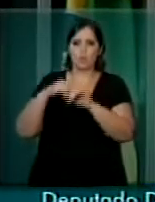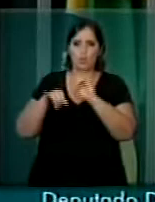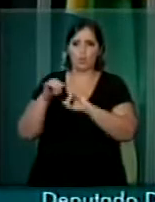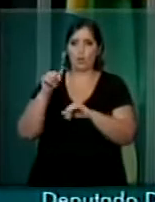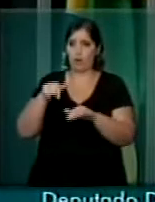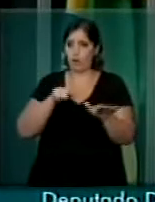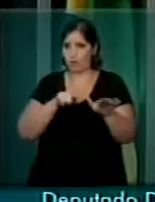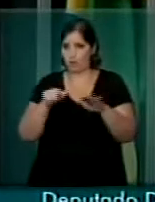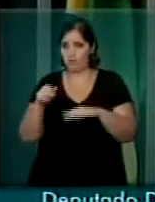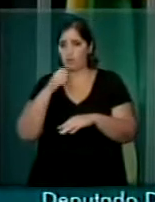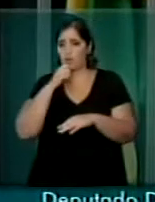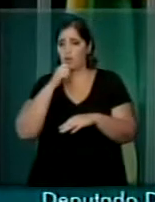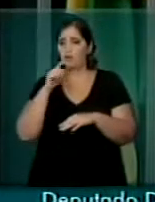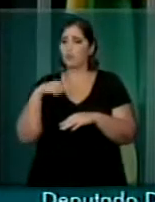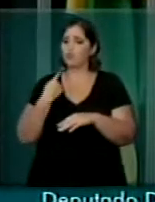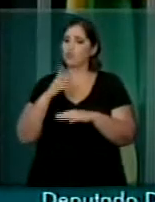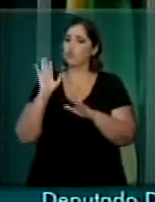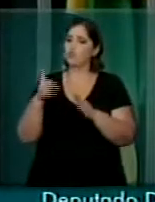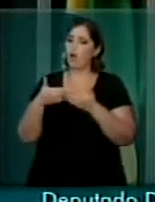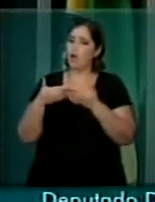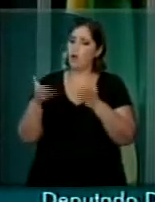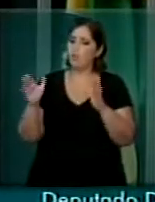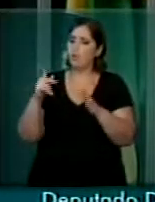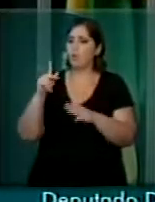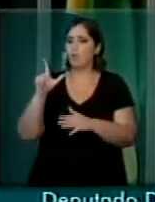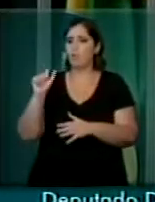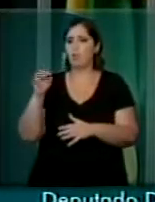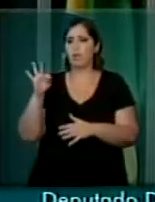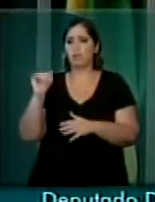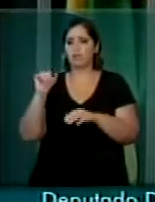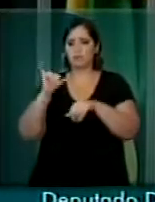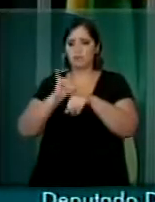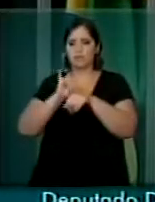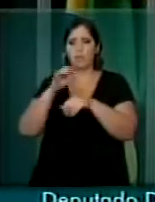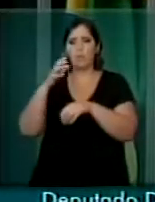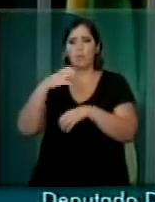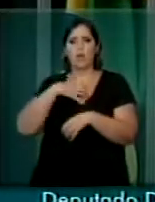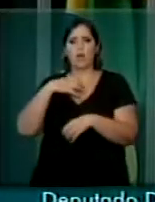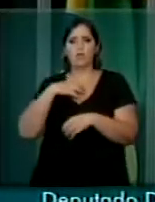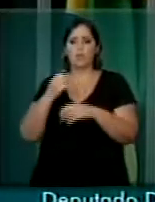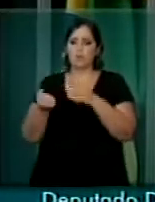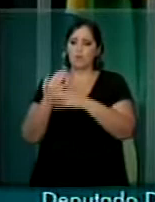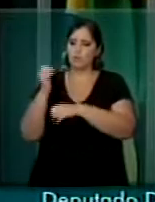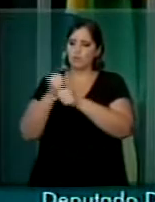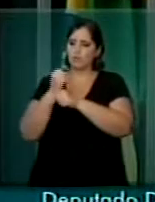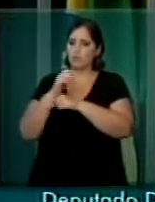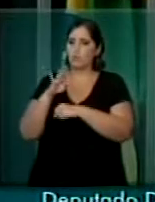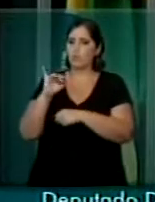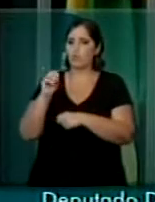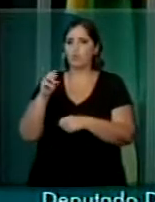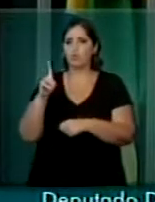nós inauguramos uma planta na Bahia para a produção de biodiesel,